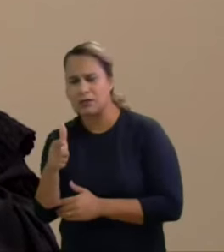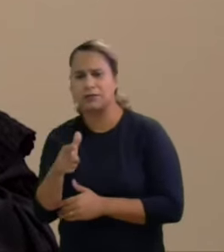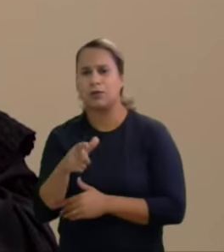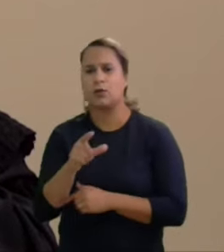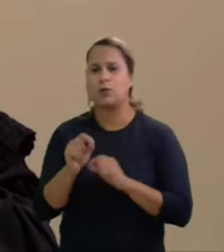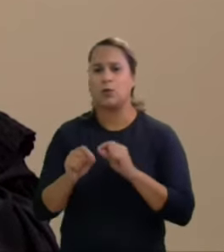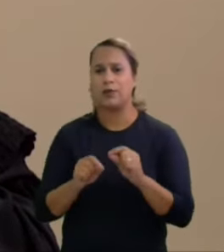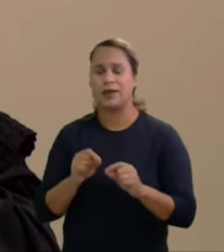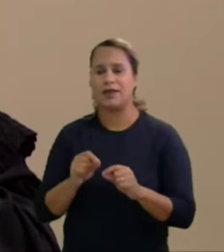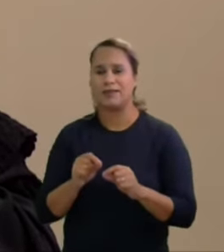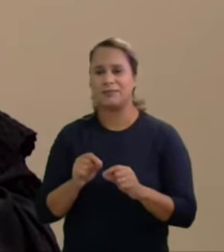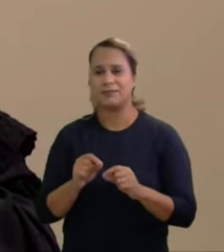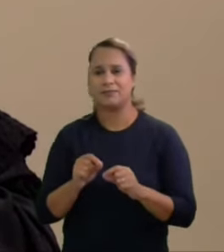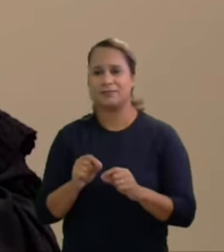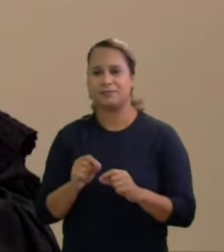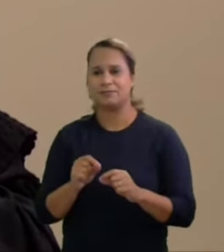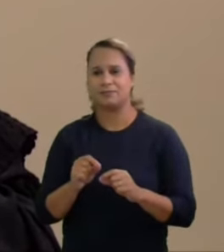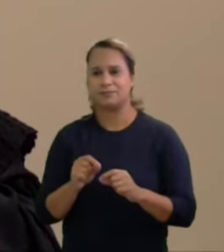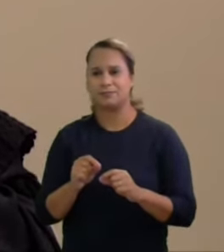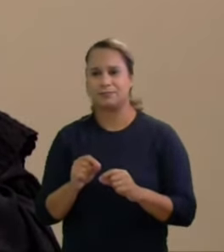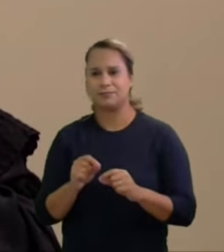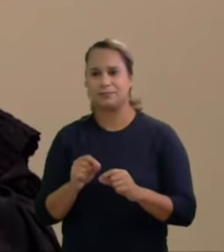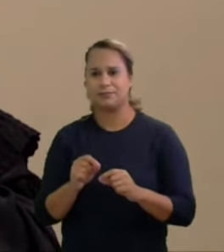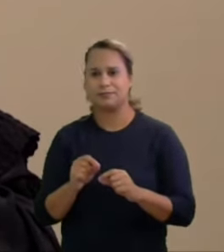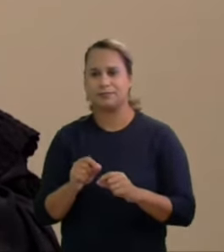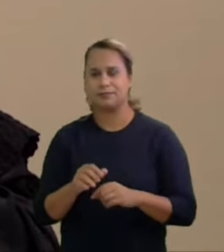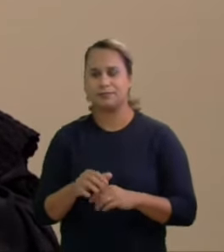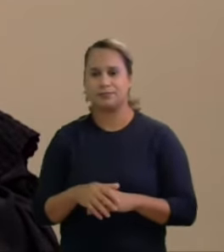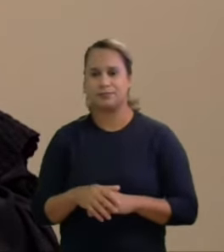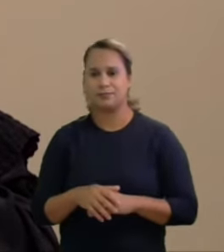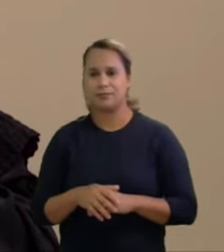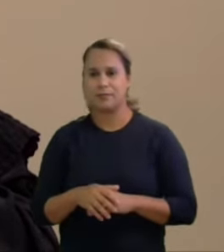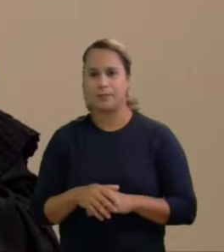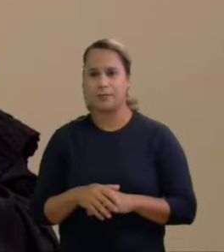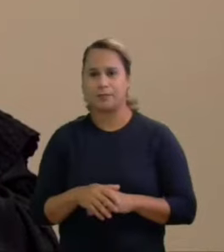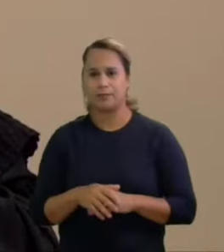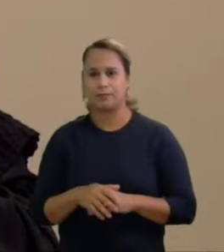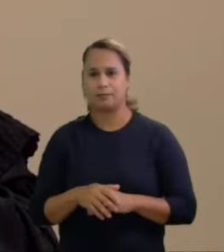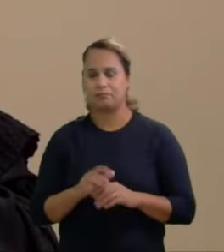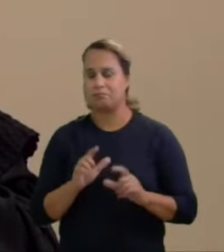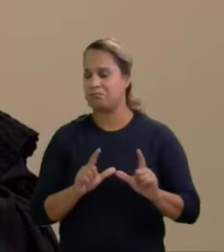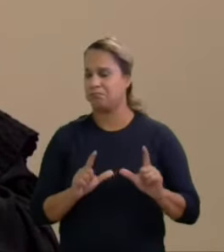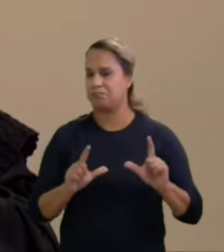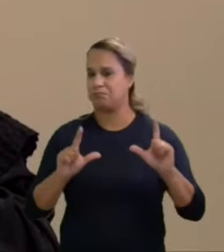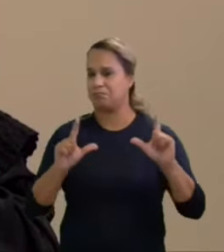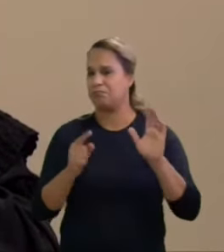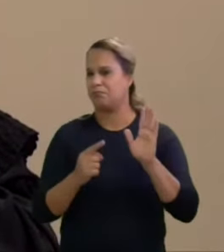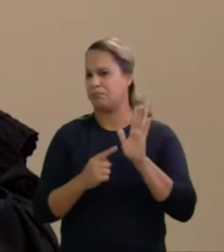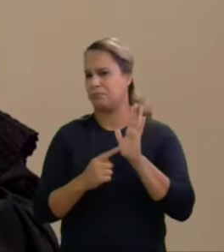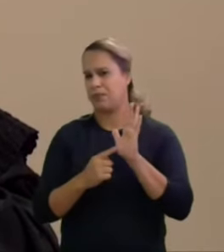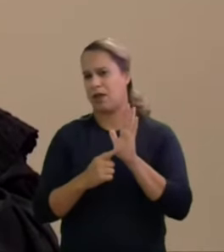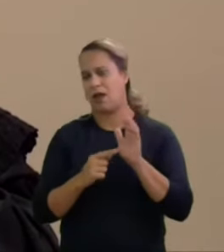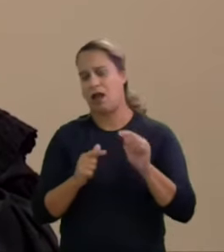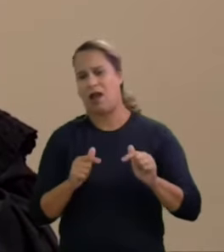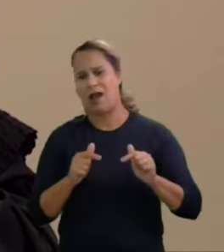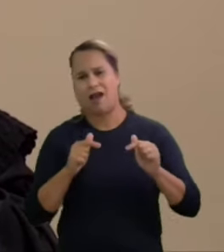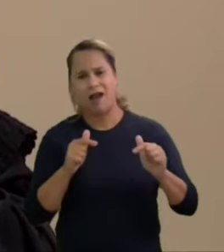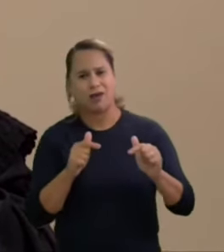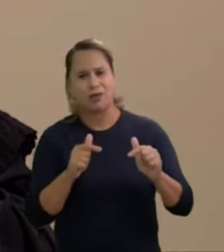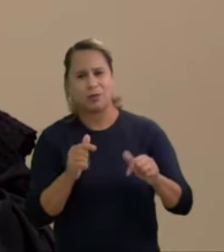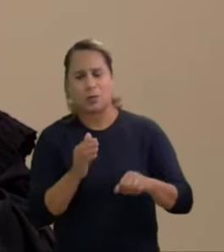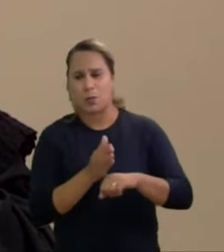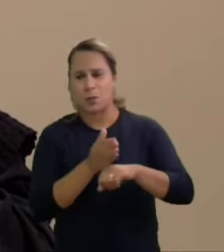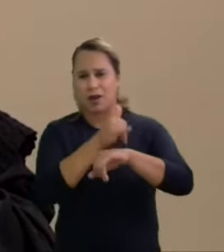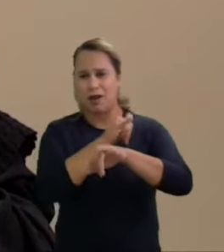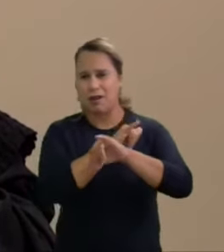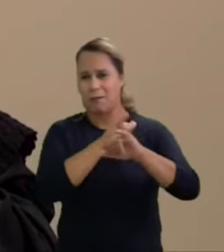345 mil votos e tal placar por óbvio não se deviu a nenhum ato de pré-campanha presidente a evidente